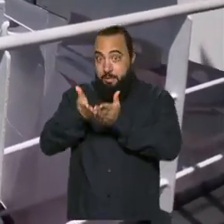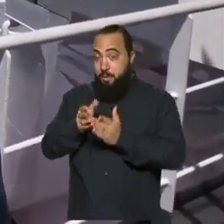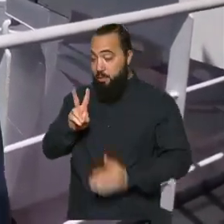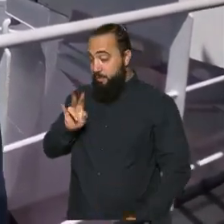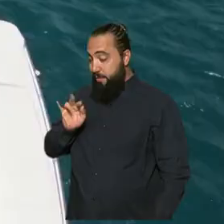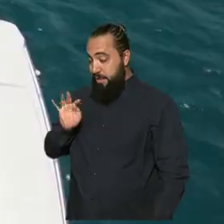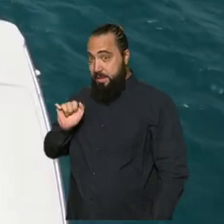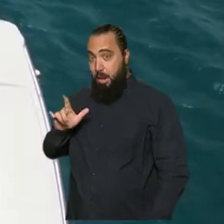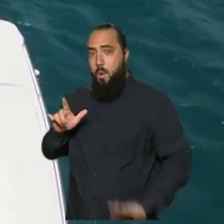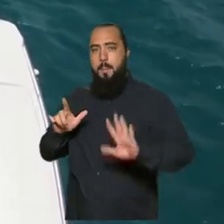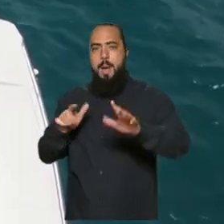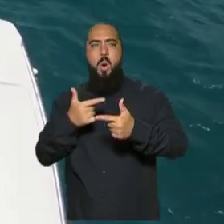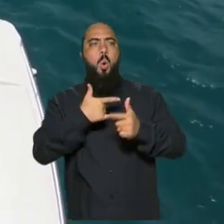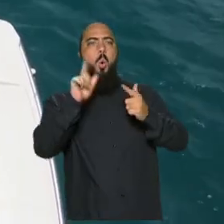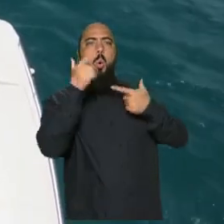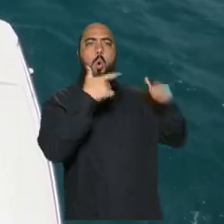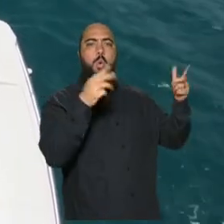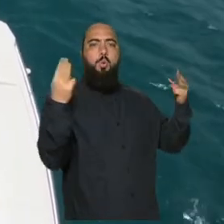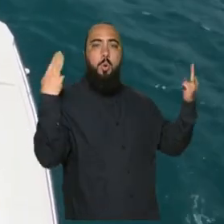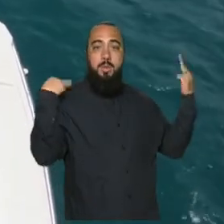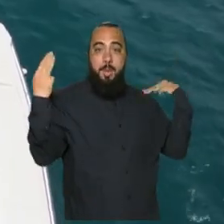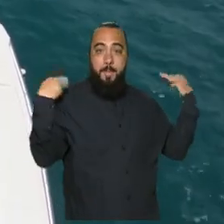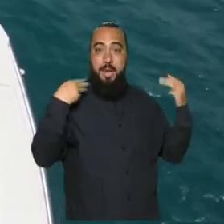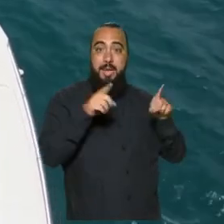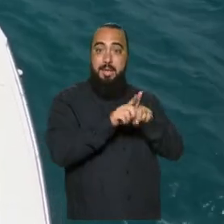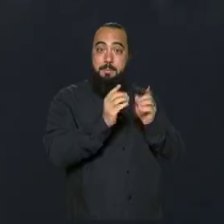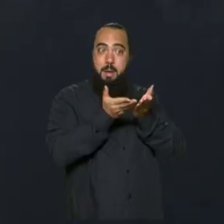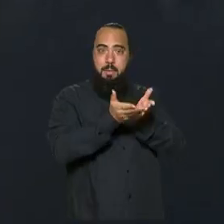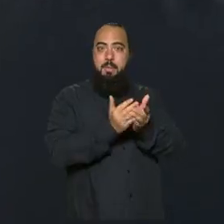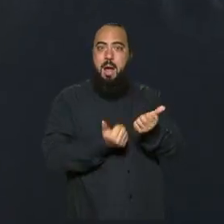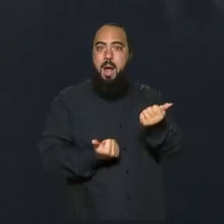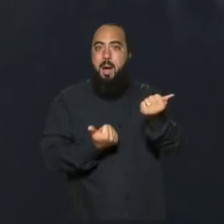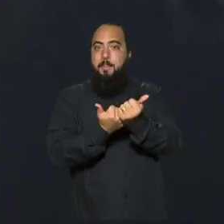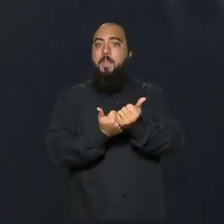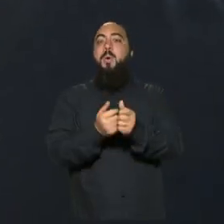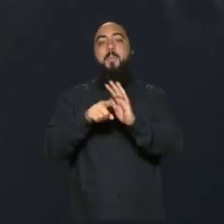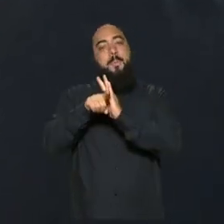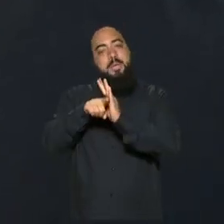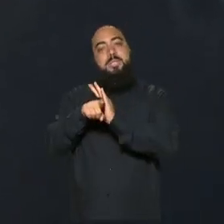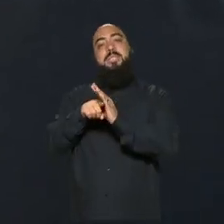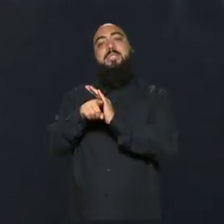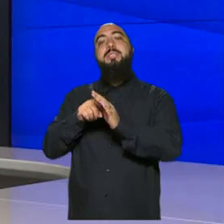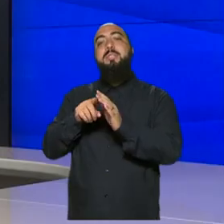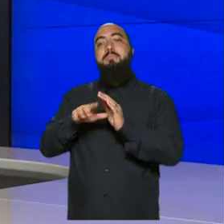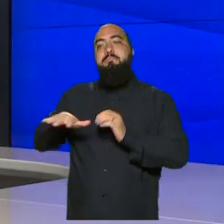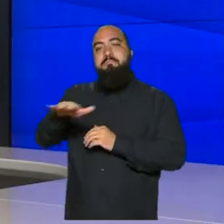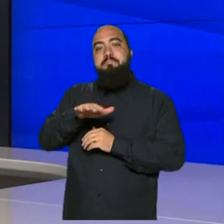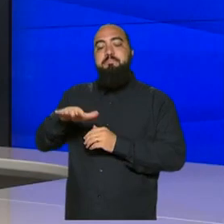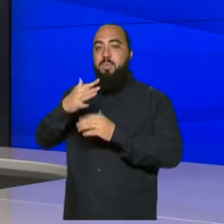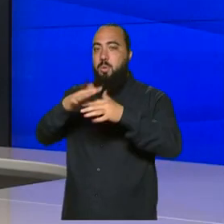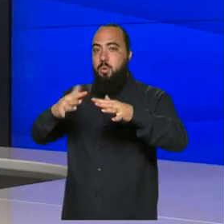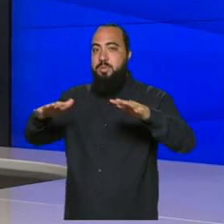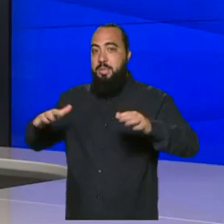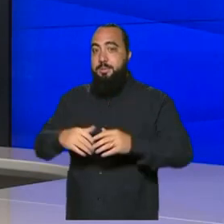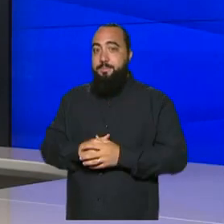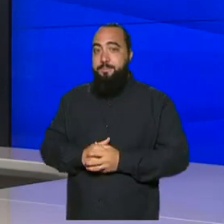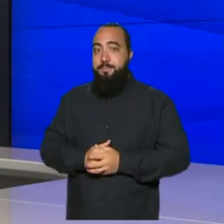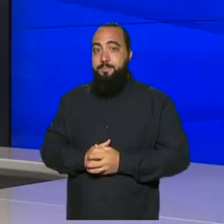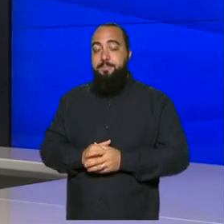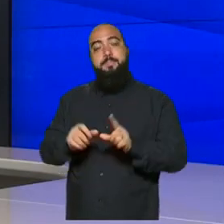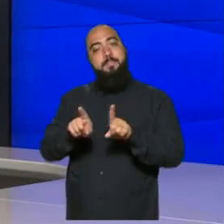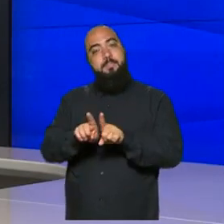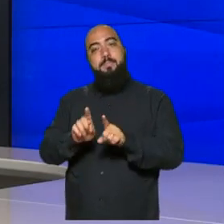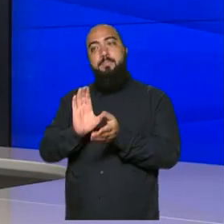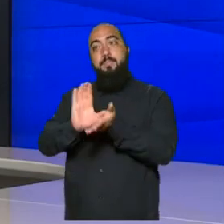navios da Marinha, que têm apoiado as comissões de pesquisa e investigação hidroceanoográficas. Também temos